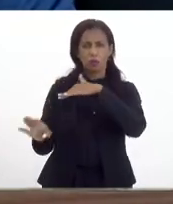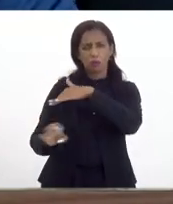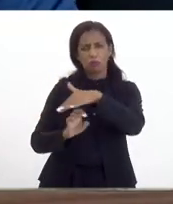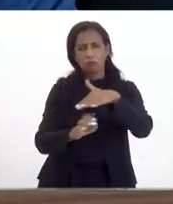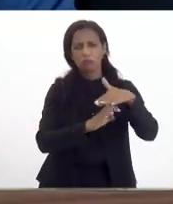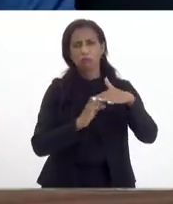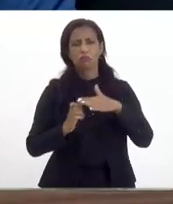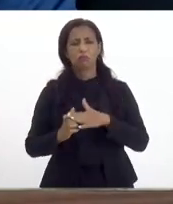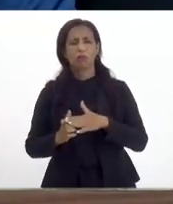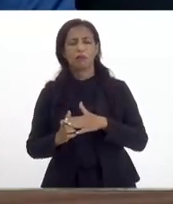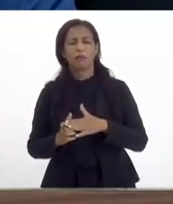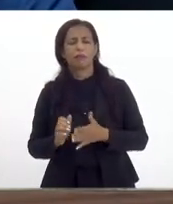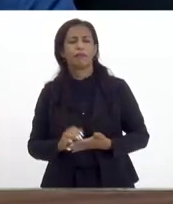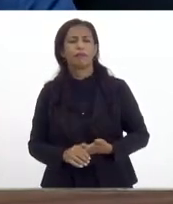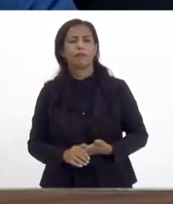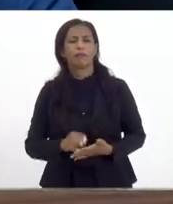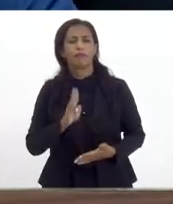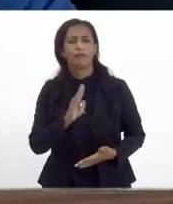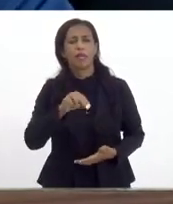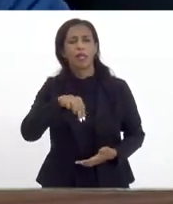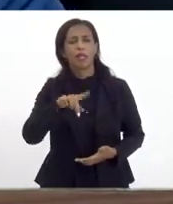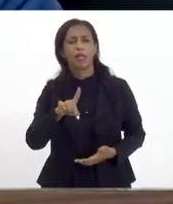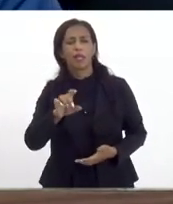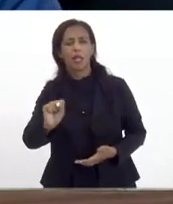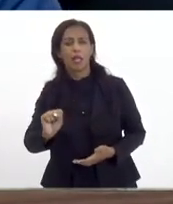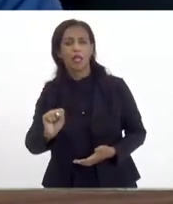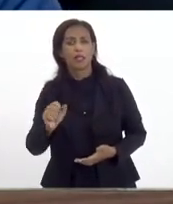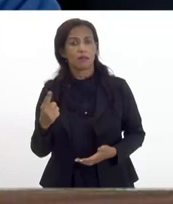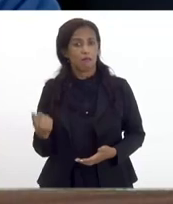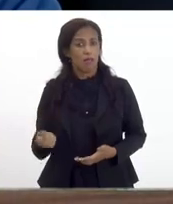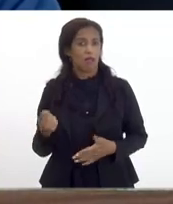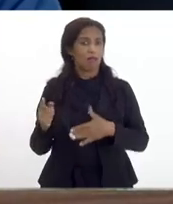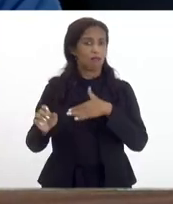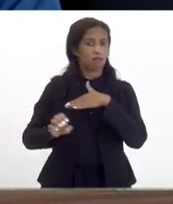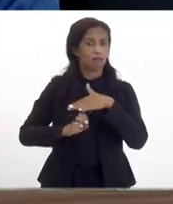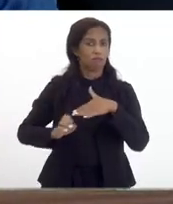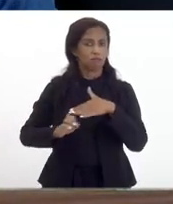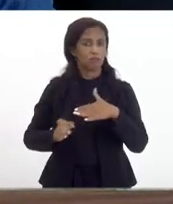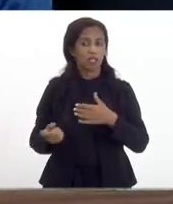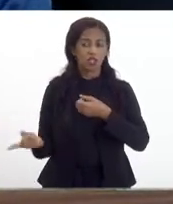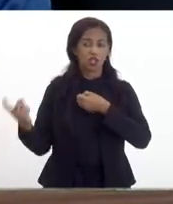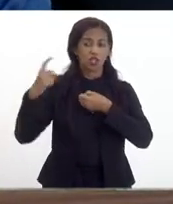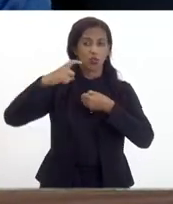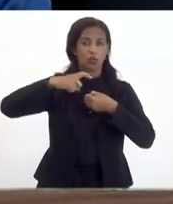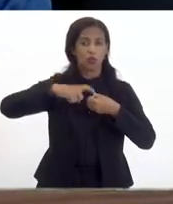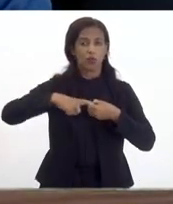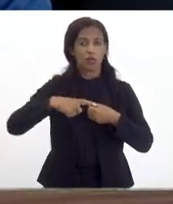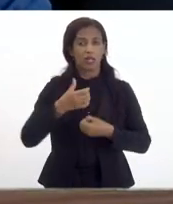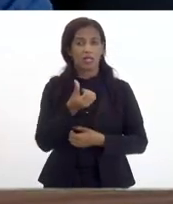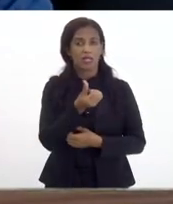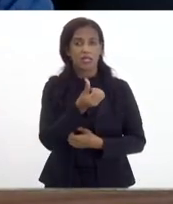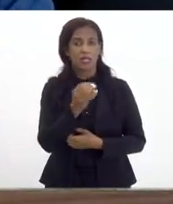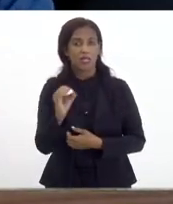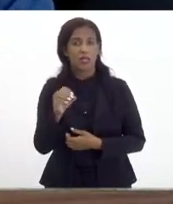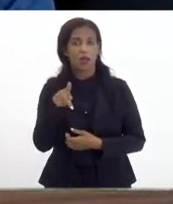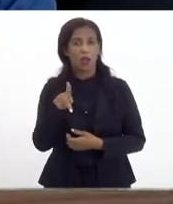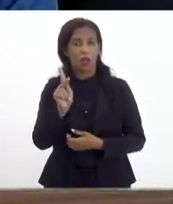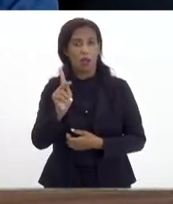BNDES é uma concessão eles estão devolvendo 600 quilômetros de ferrovia